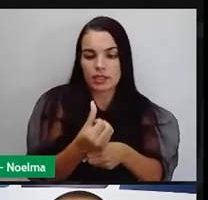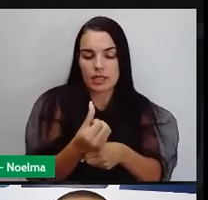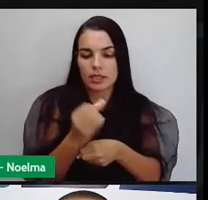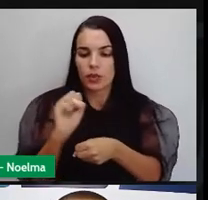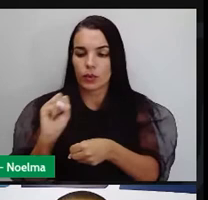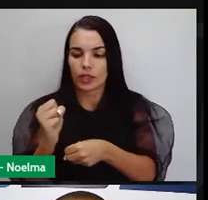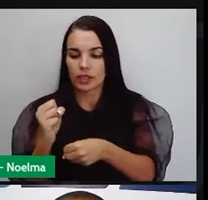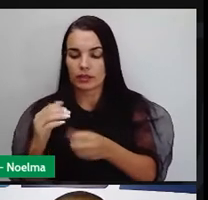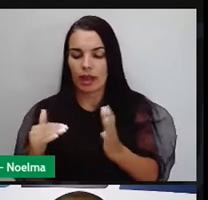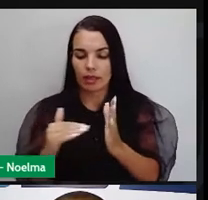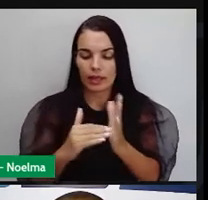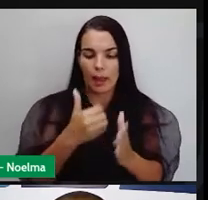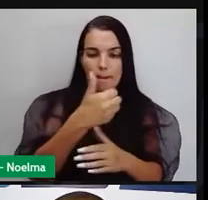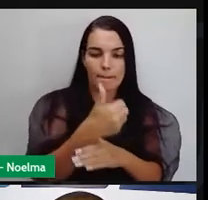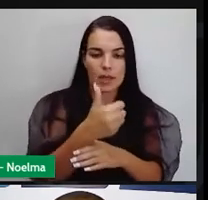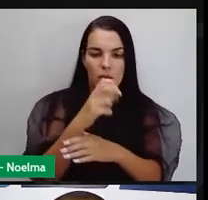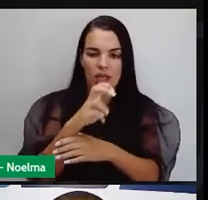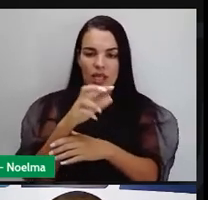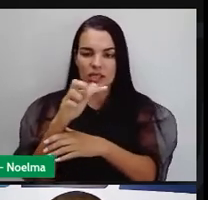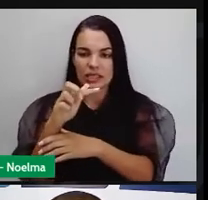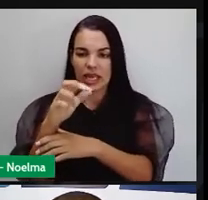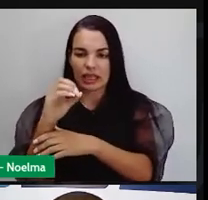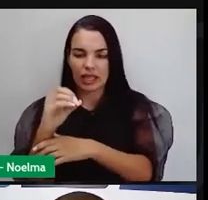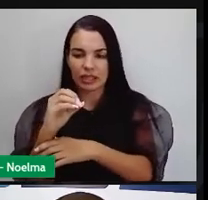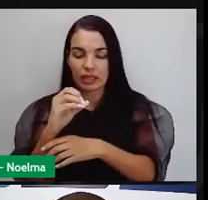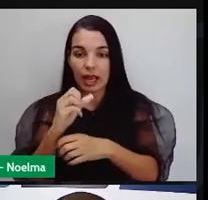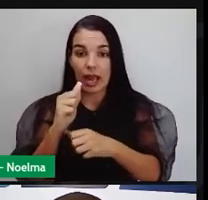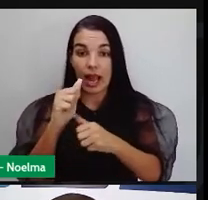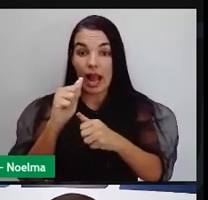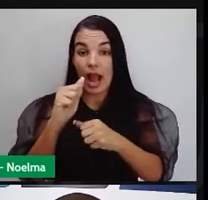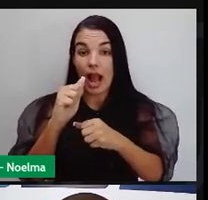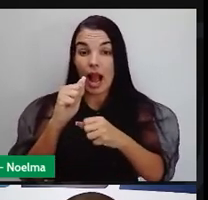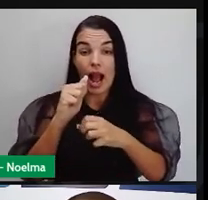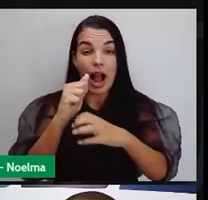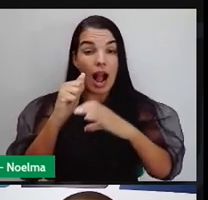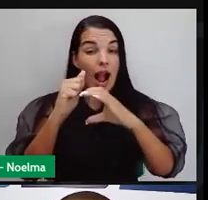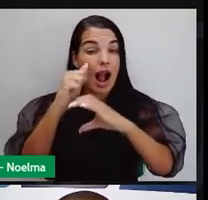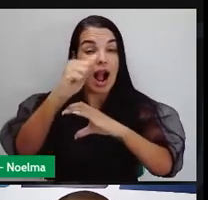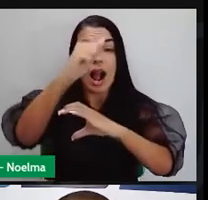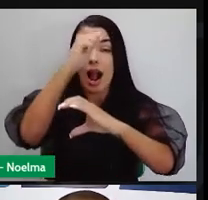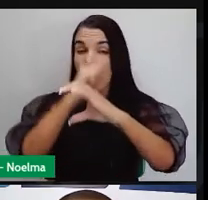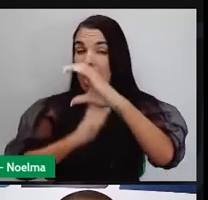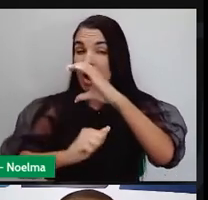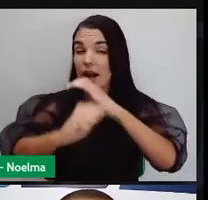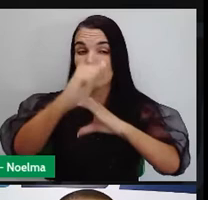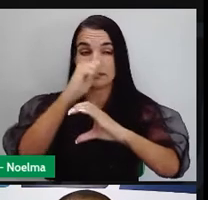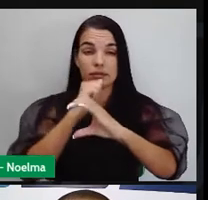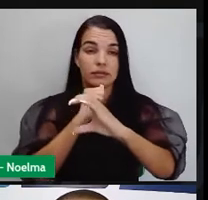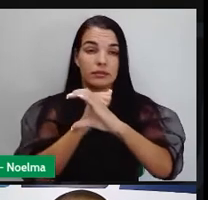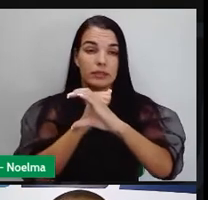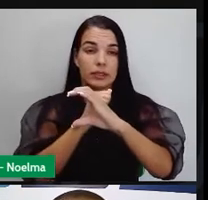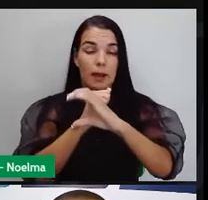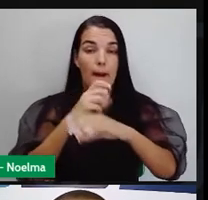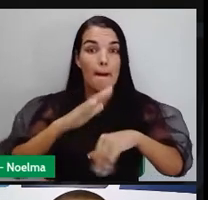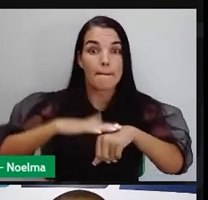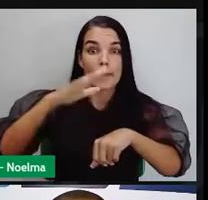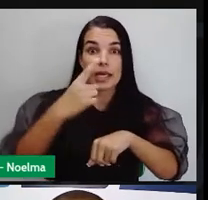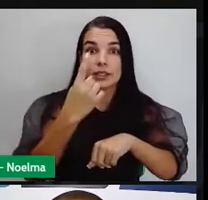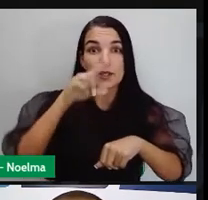até 1570 antes de Cristo. Mais de mil anos, né? De existência desse